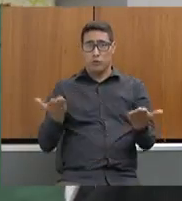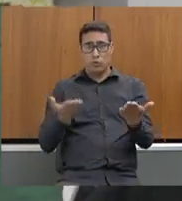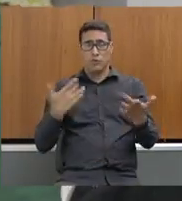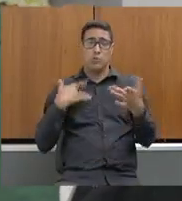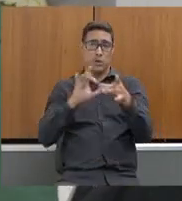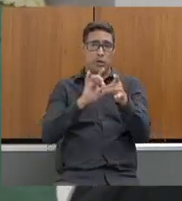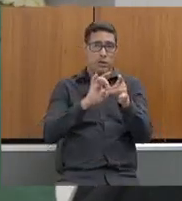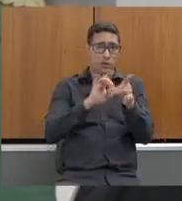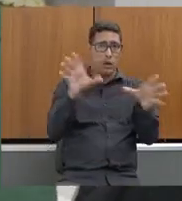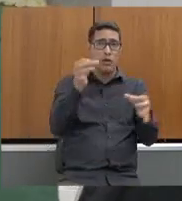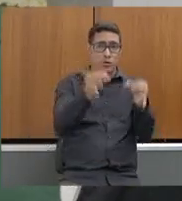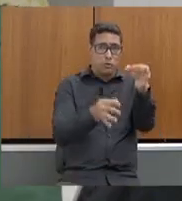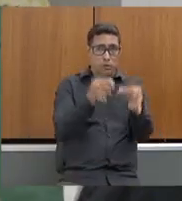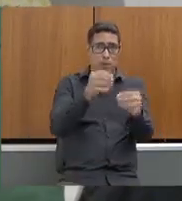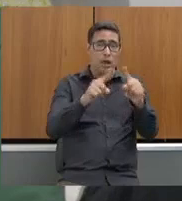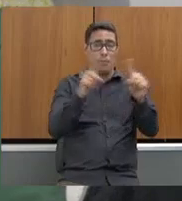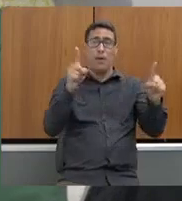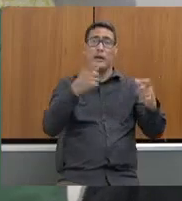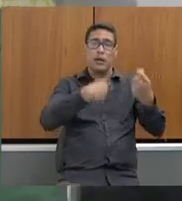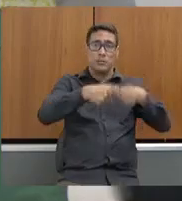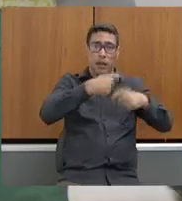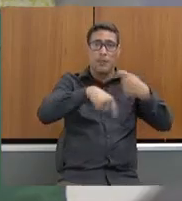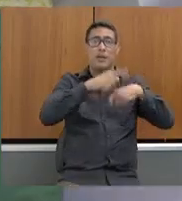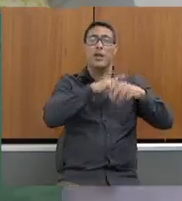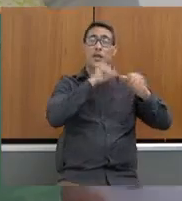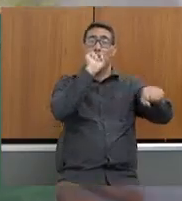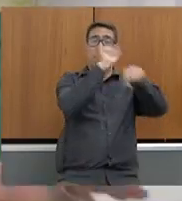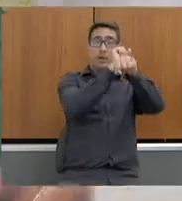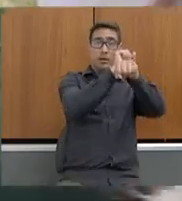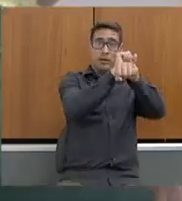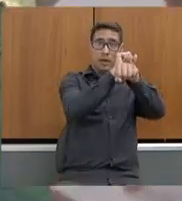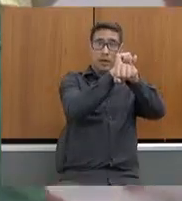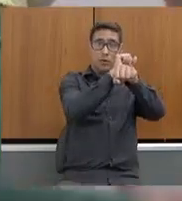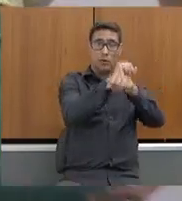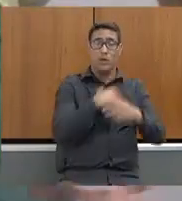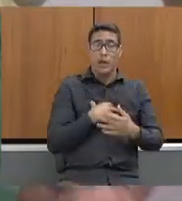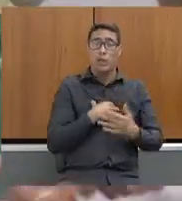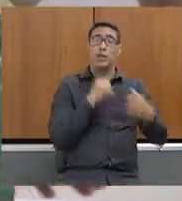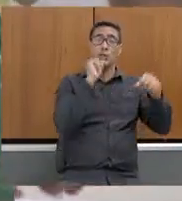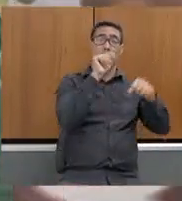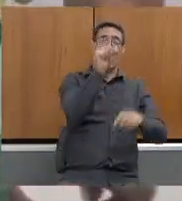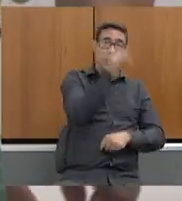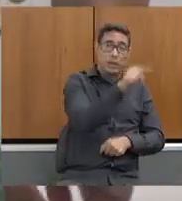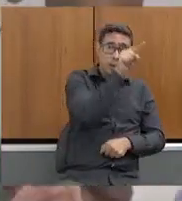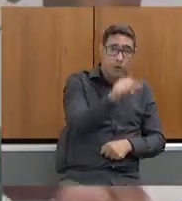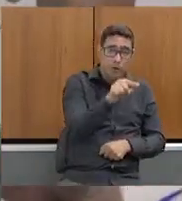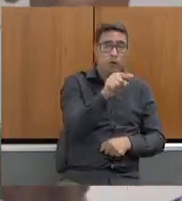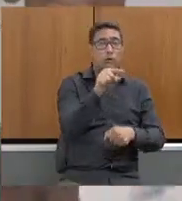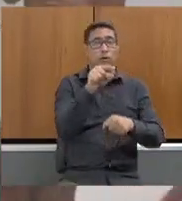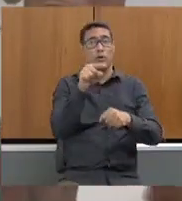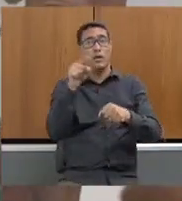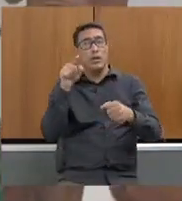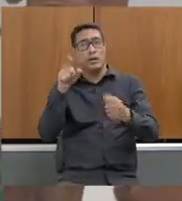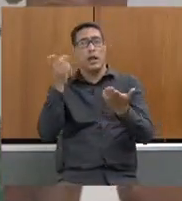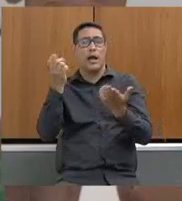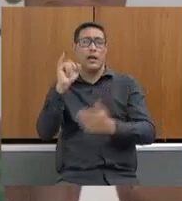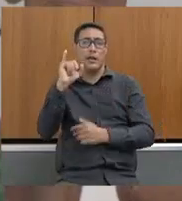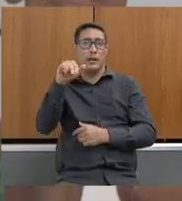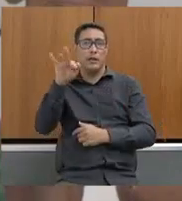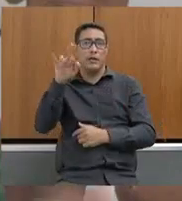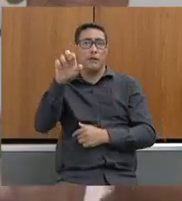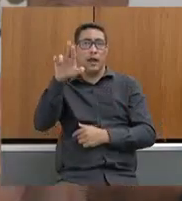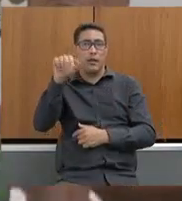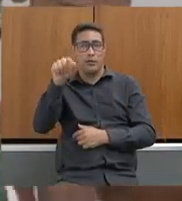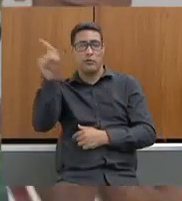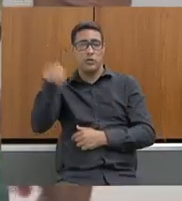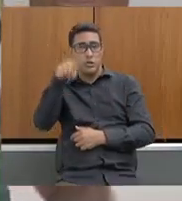administrativamente ela está paralisada. Então, cancelamos o cancelamento do auto de infração que o servidor Charles fez,